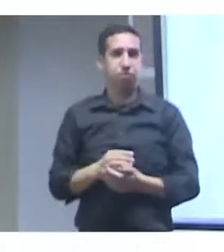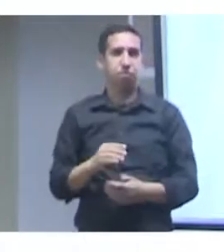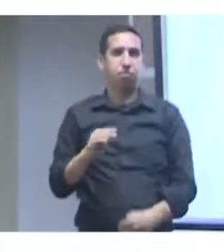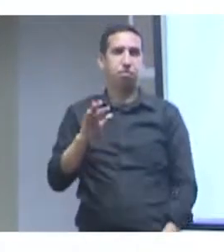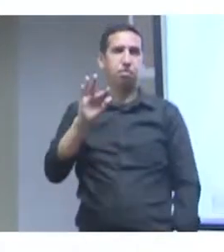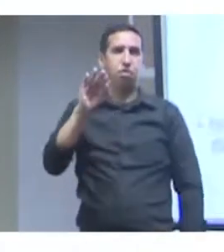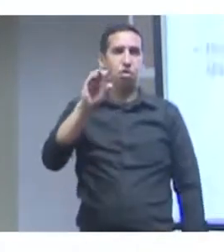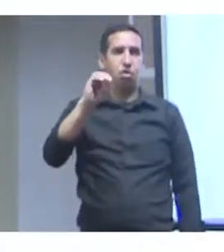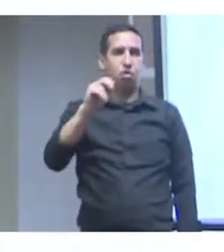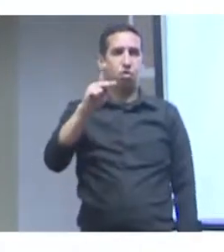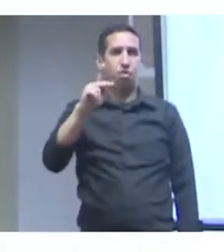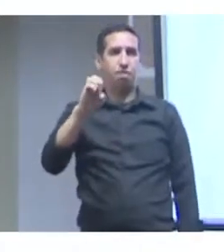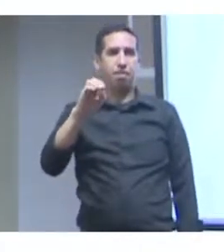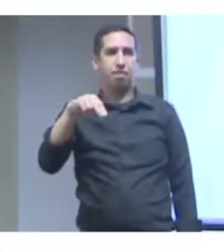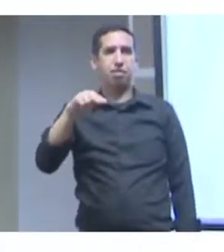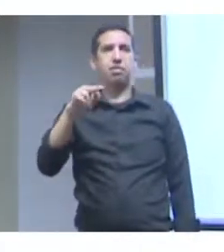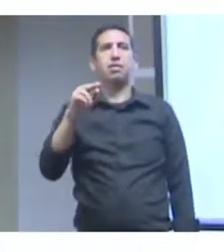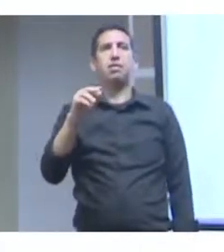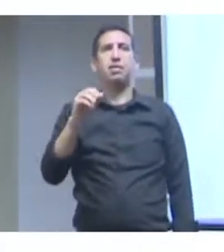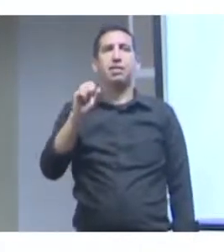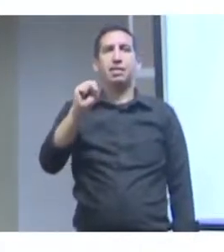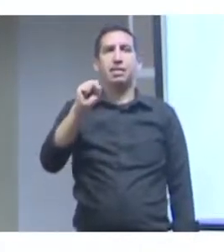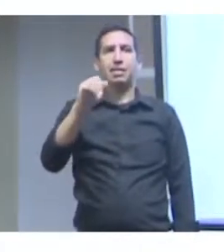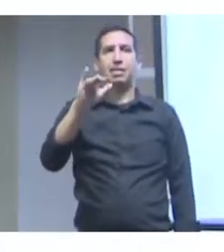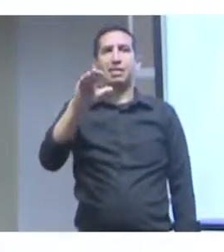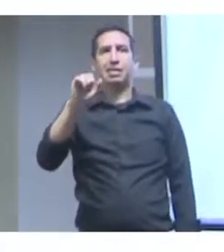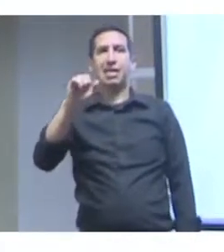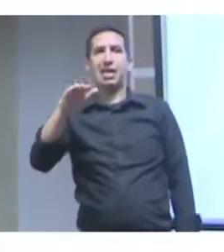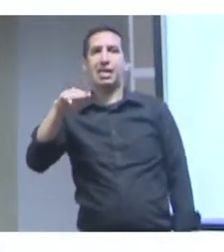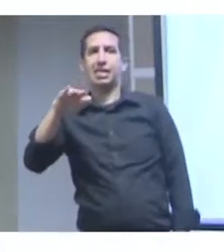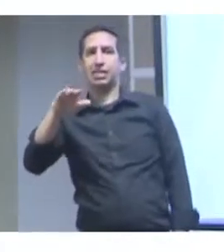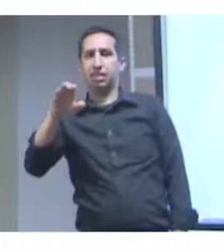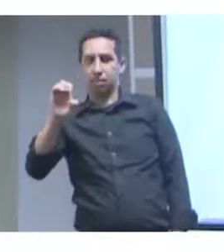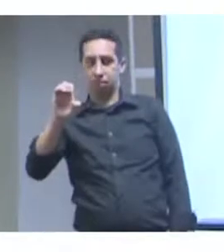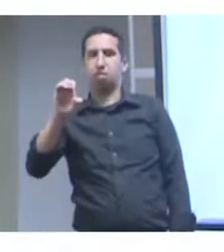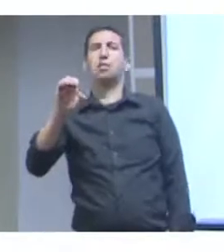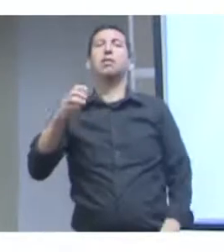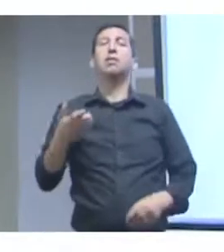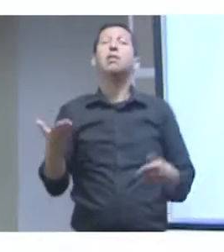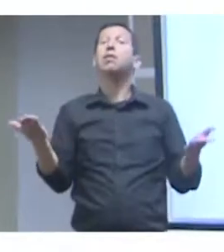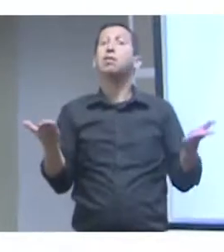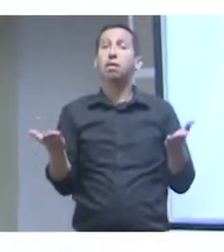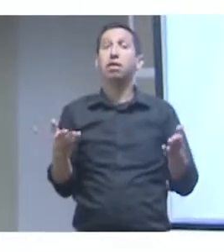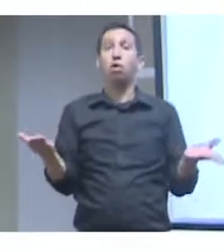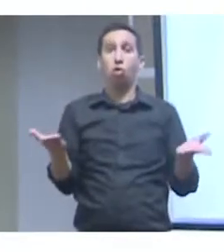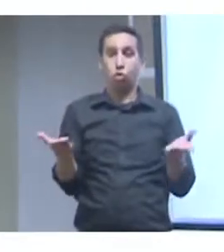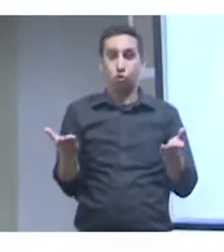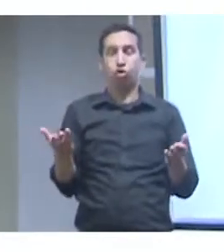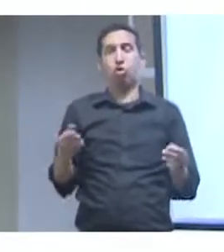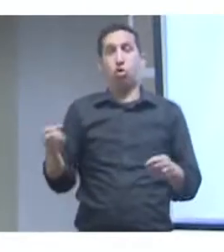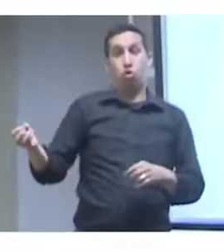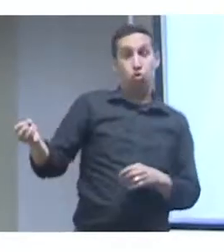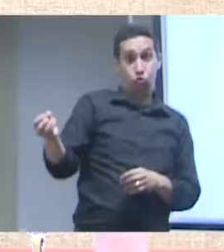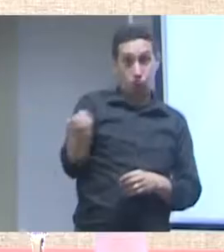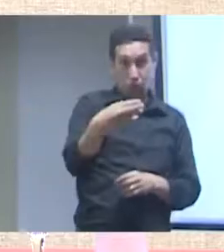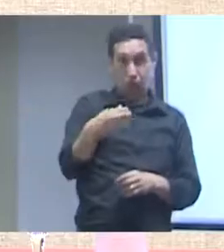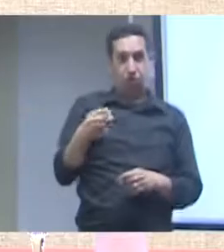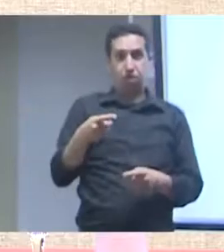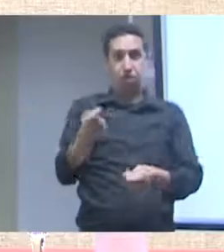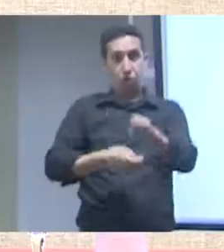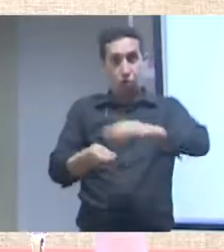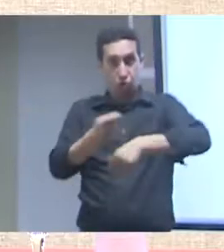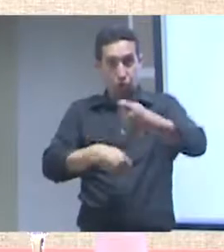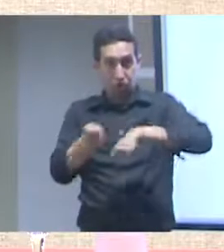onde se precisa, ante essa nova economia política em torno da abertura,